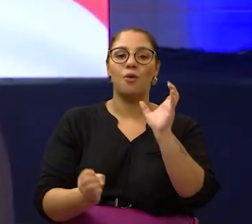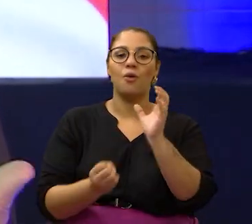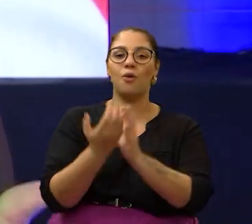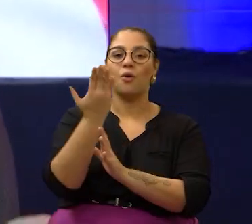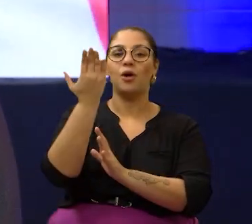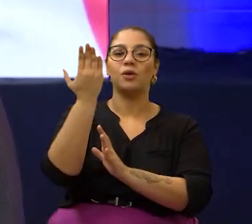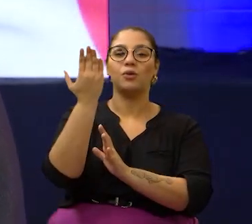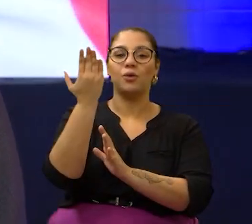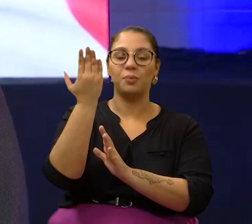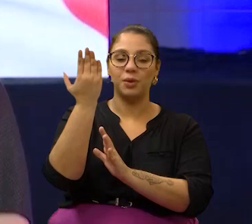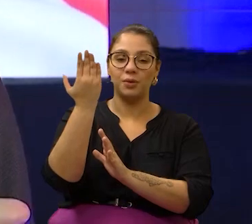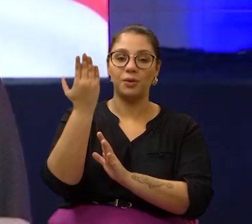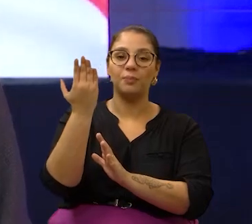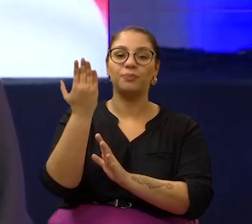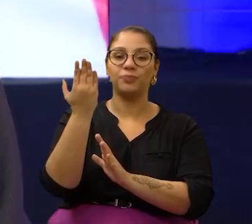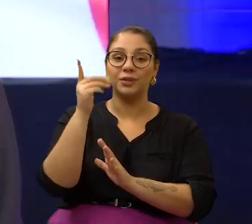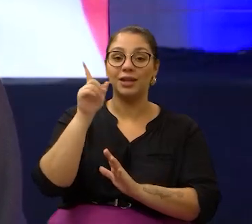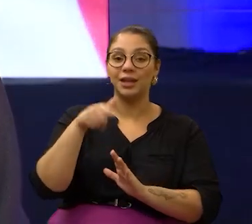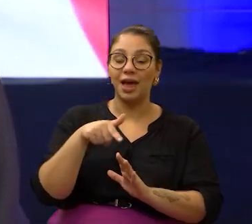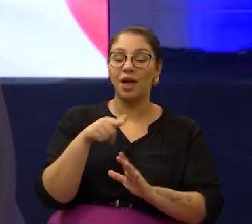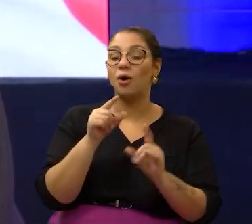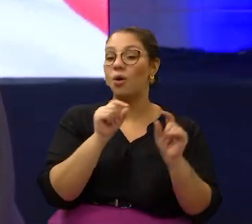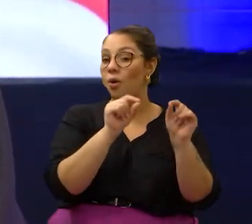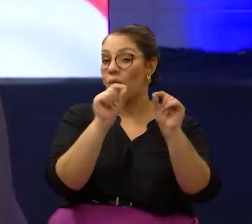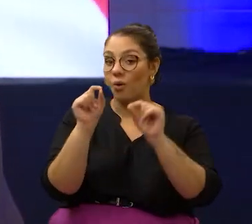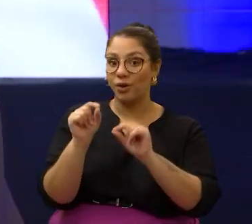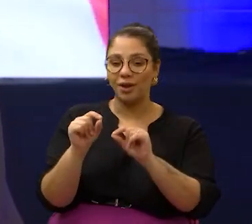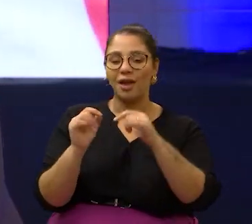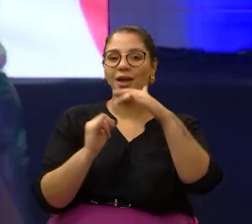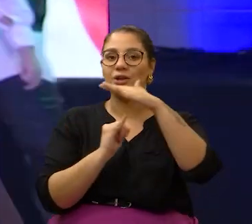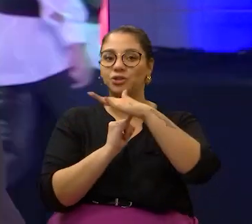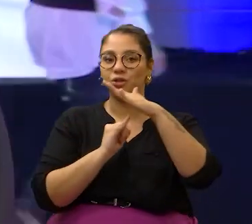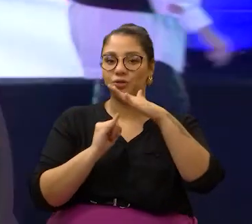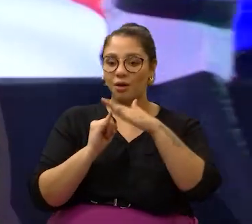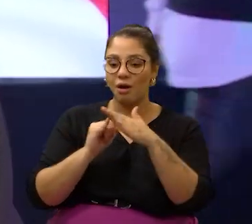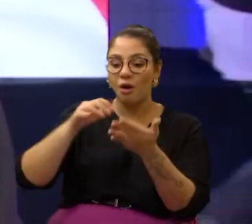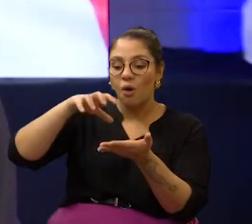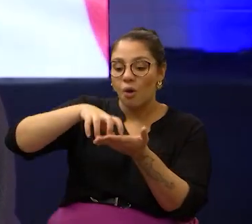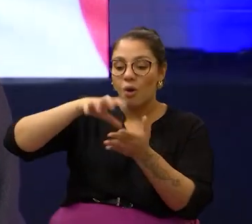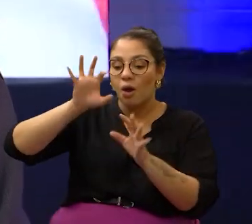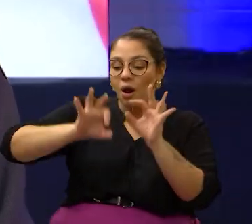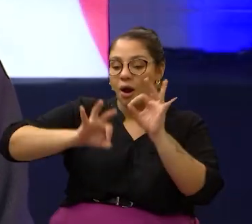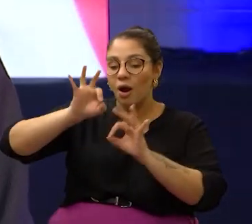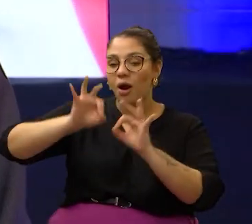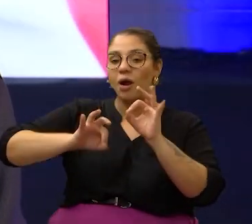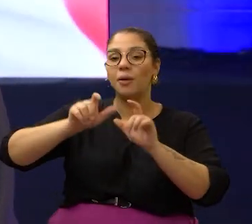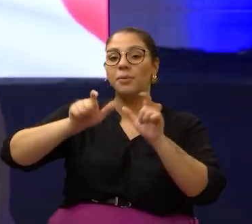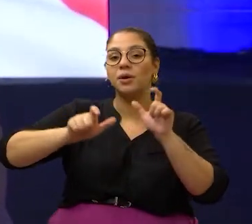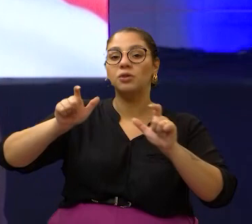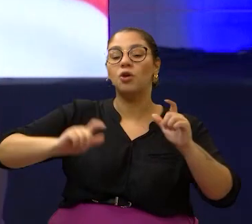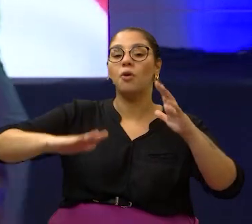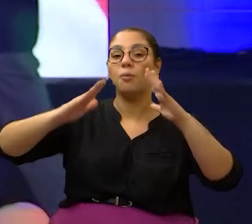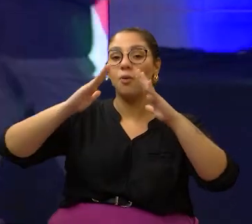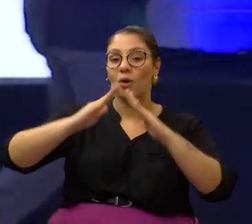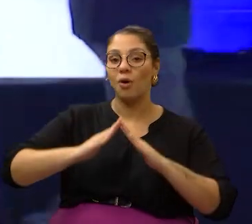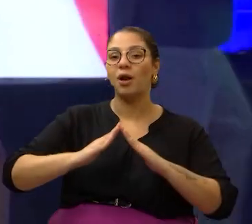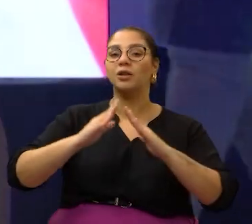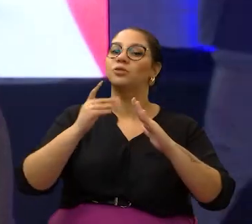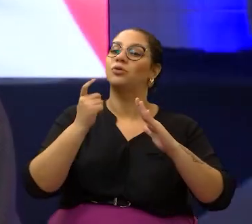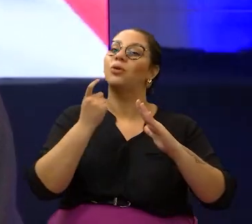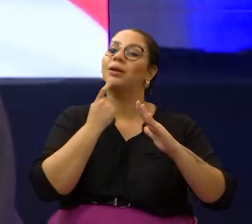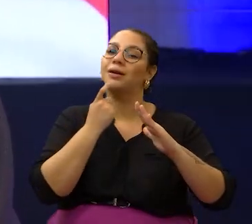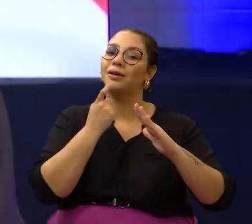Tírculo Italiano Unite, que foi a primeira organização dos imigrantes italianos de